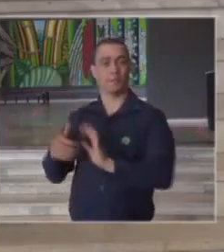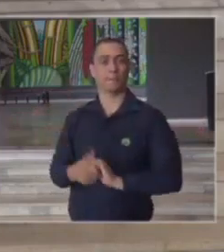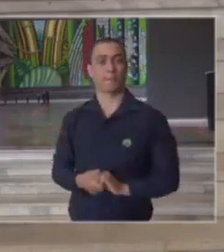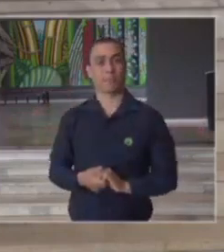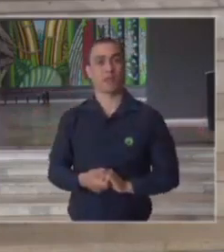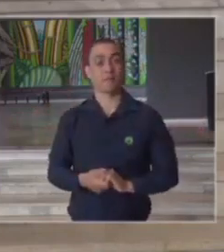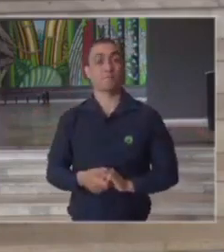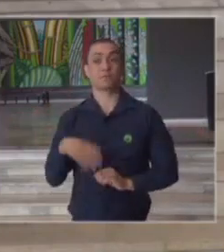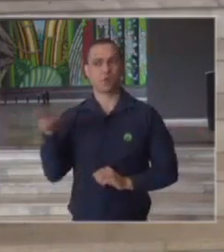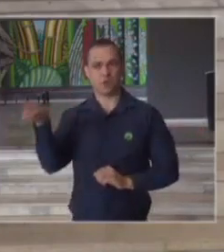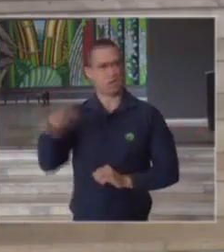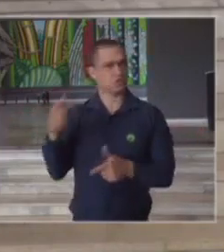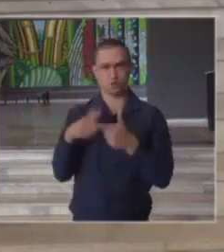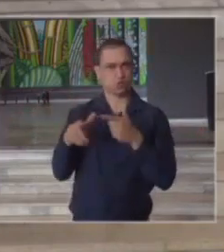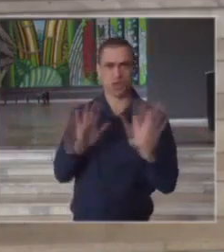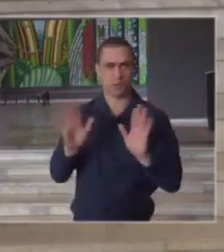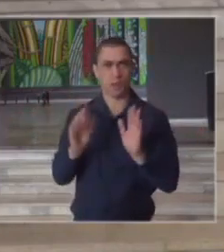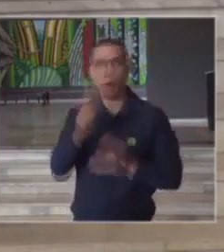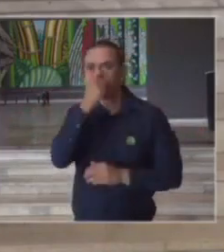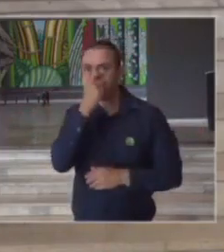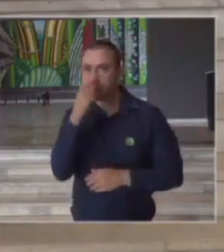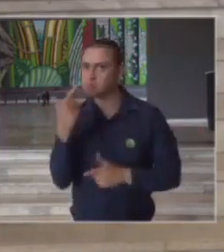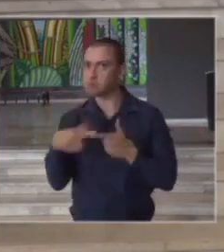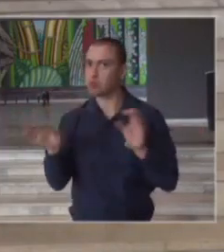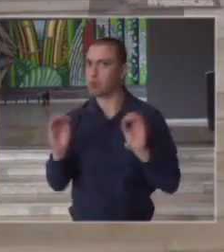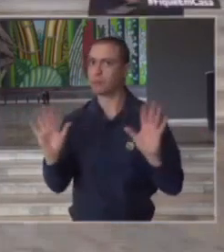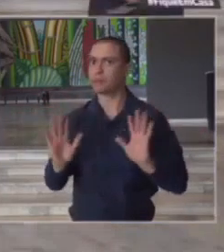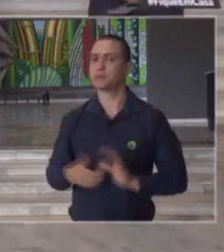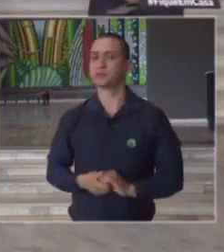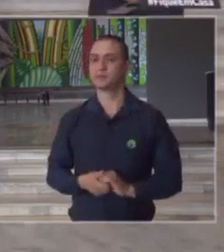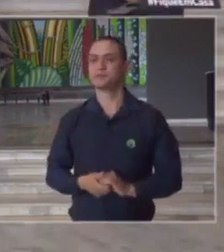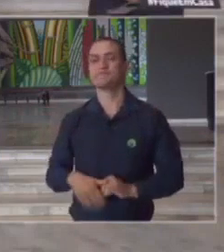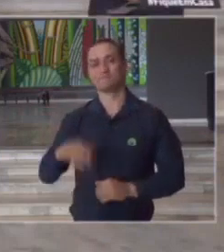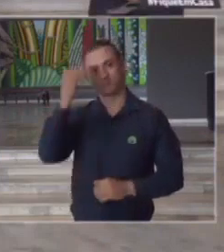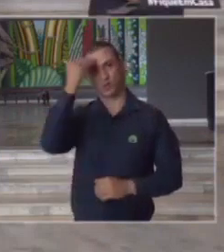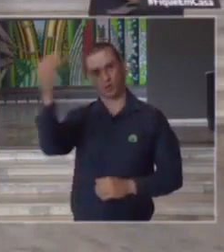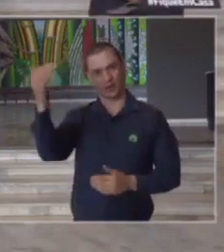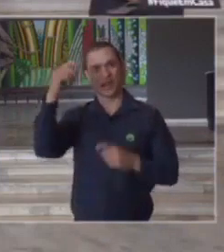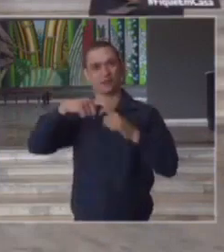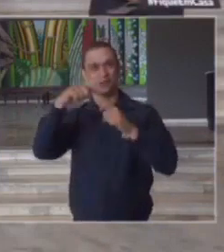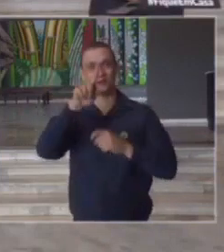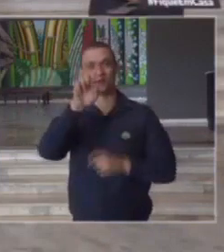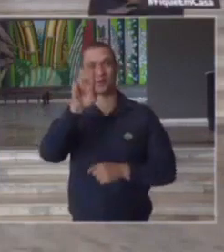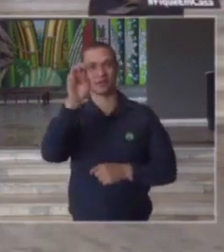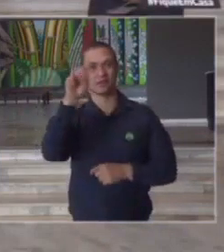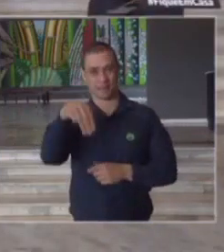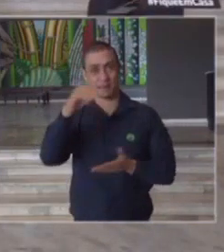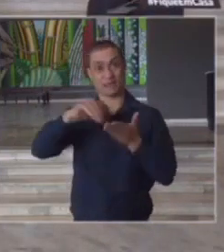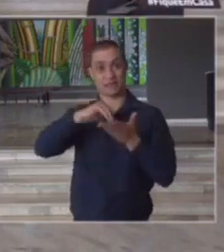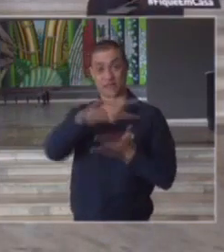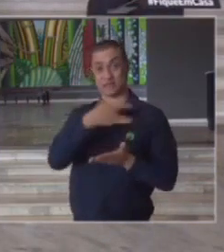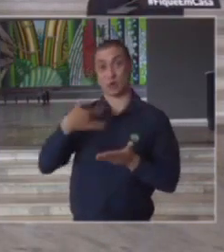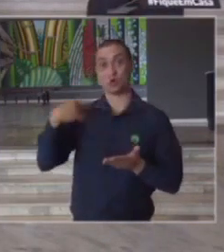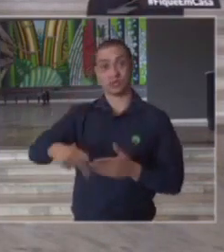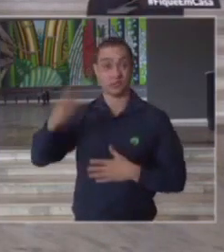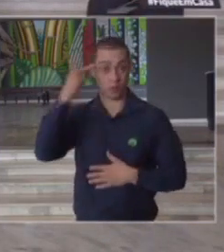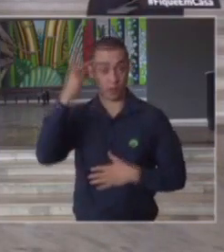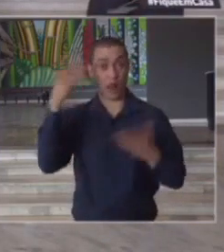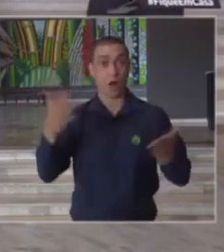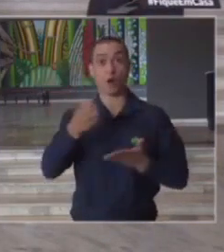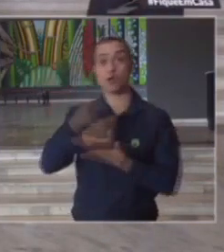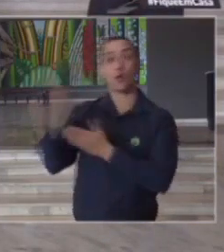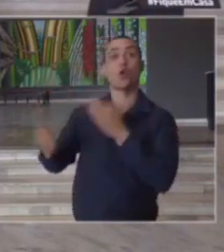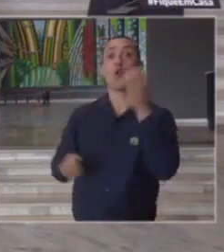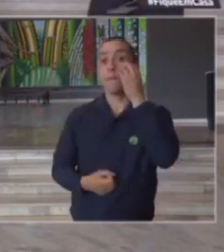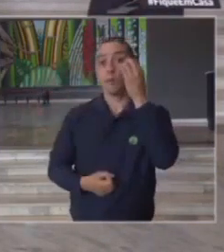esses nós não temos problemas em número de leitos obrigado doutor Zé Henrique Guermas secretário da saúde do estado de São Paulo passo agora ao Bruno